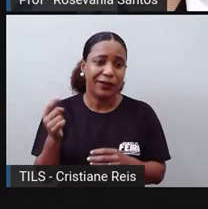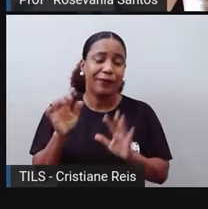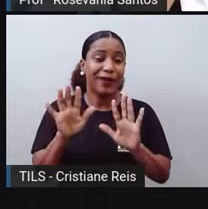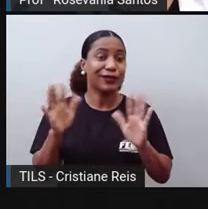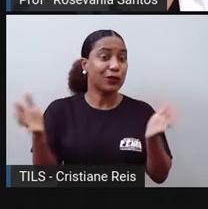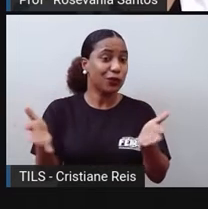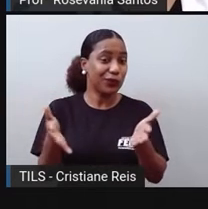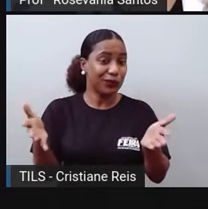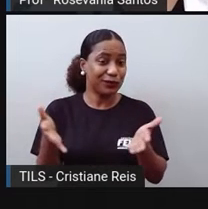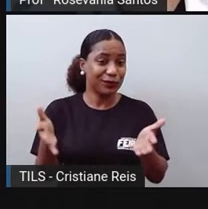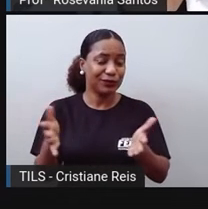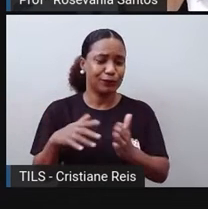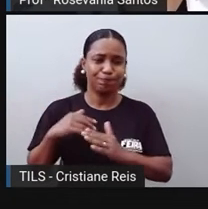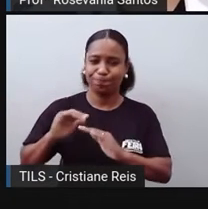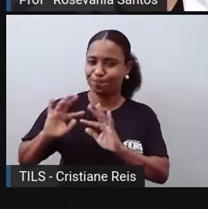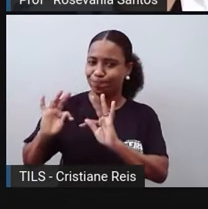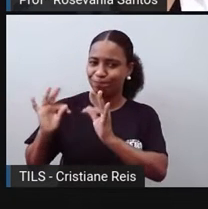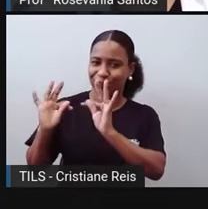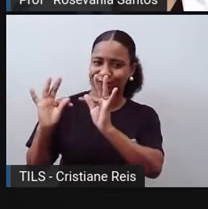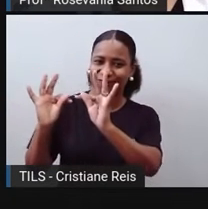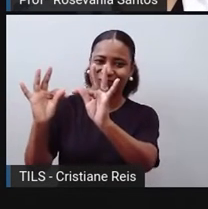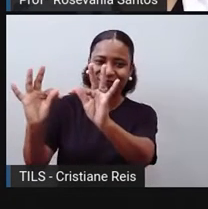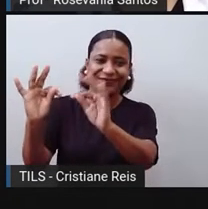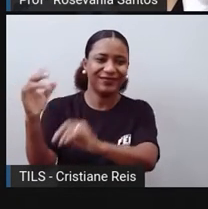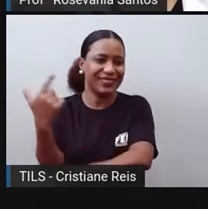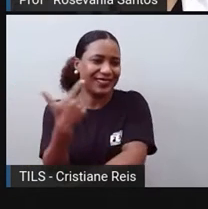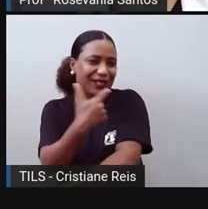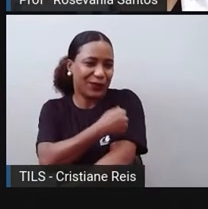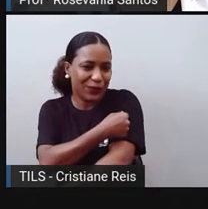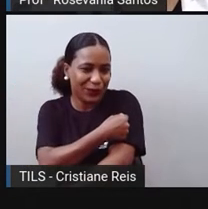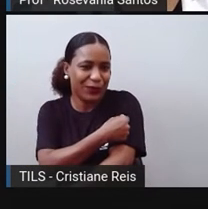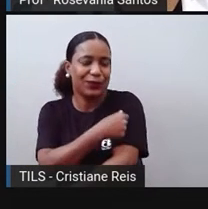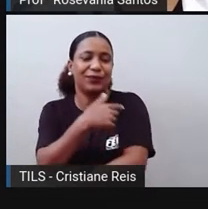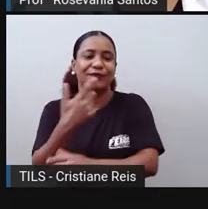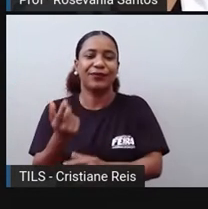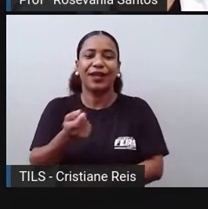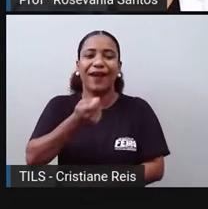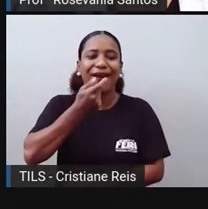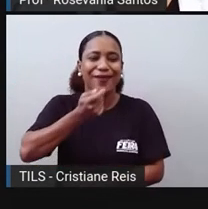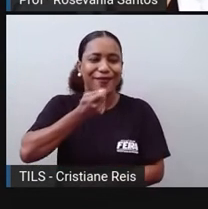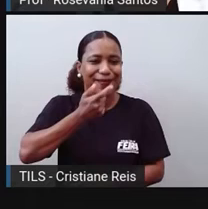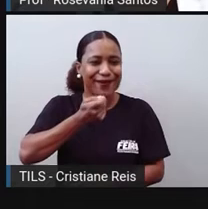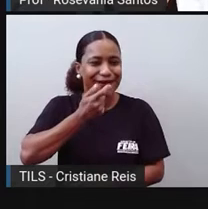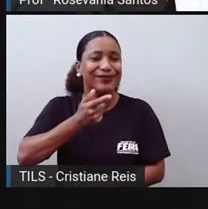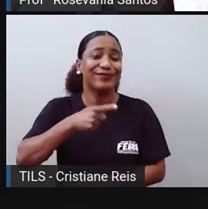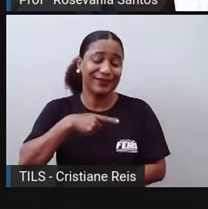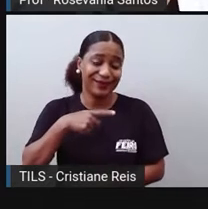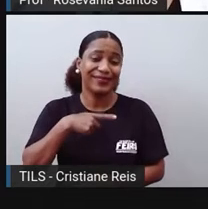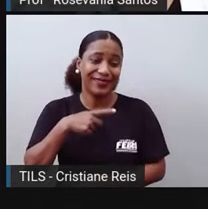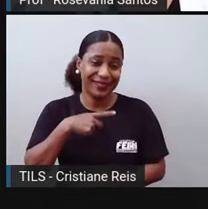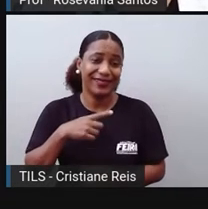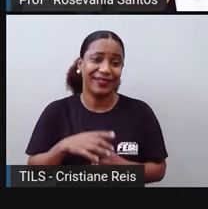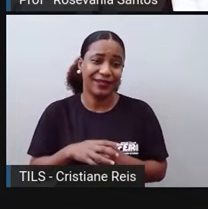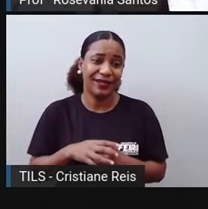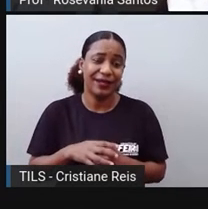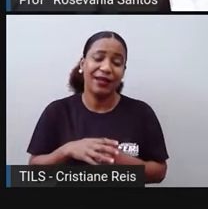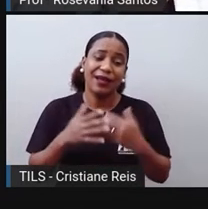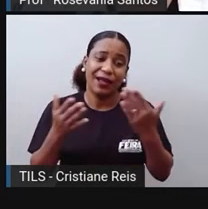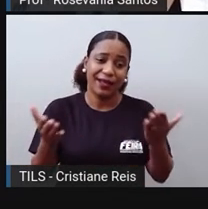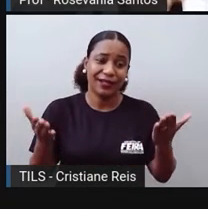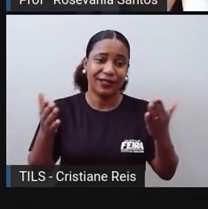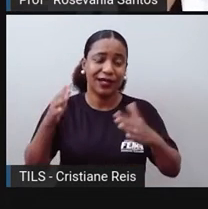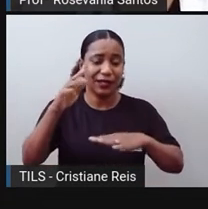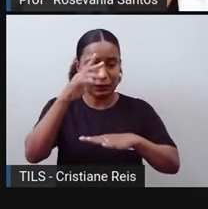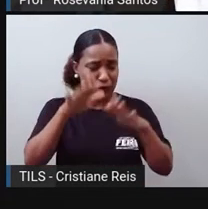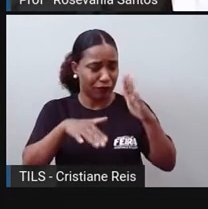vacinas, nós já temos remédios. Às vezes, é mesmo por conta da pessoa que não teve acesso a